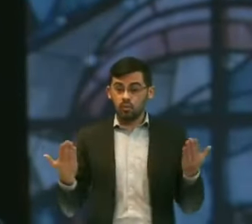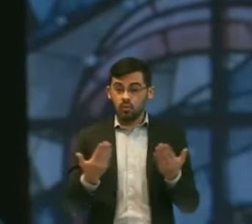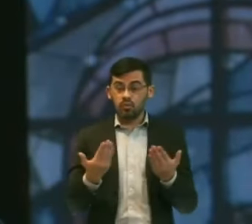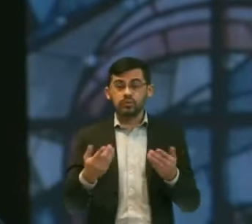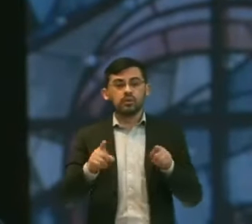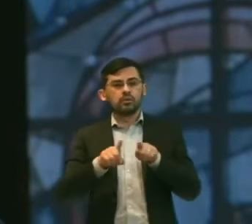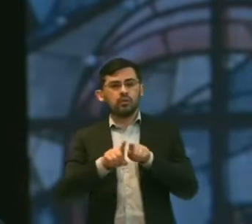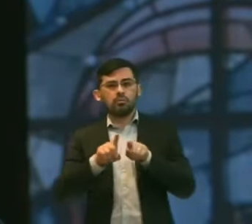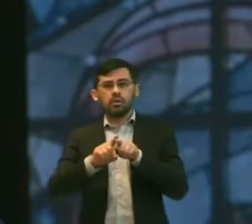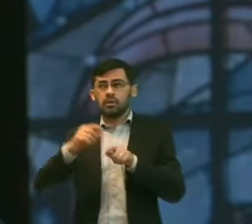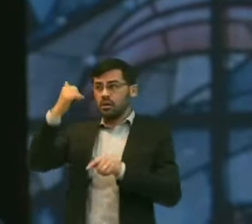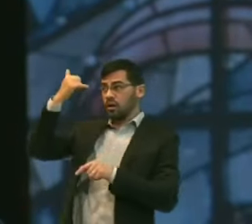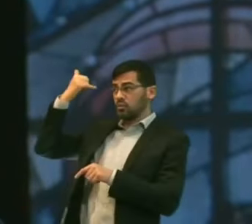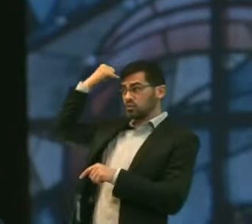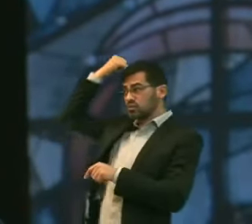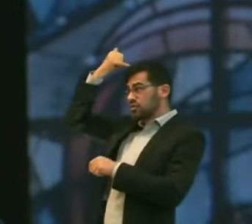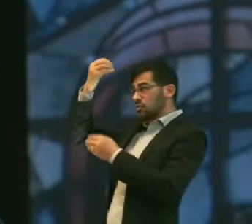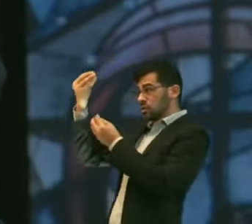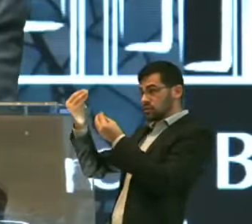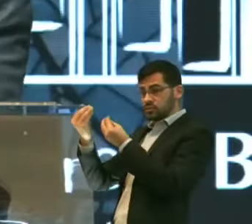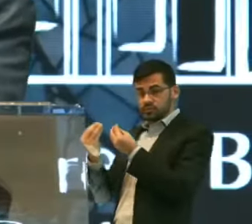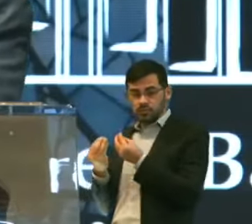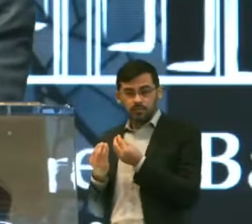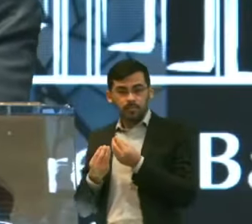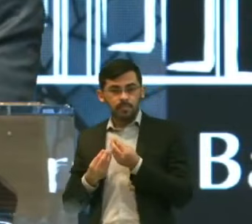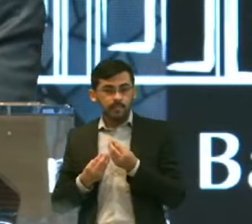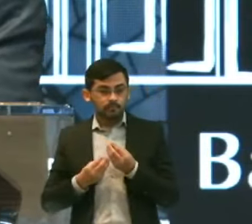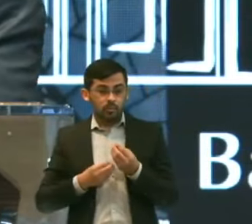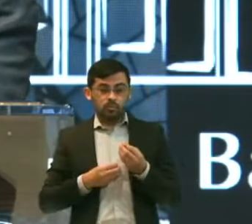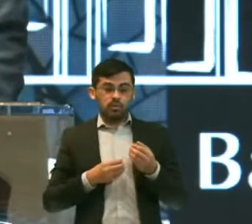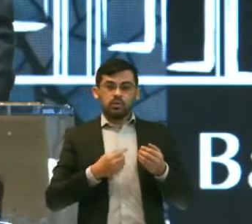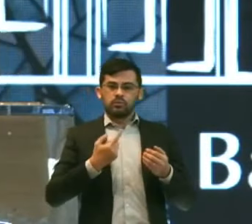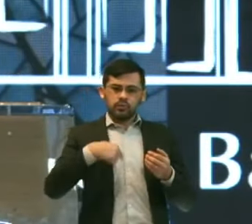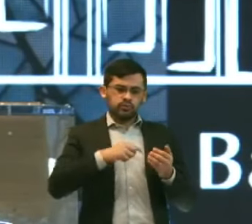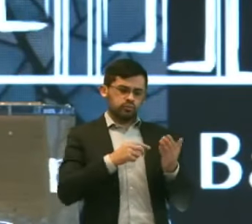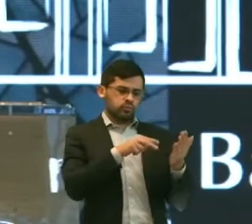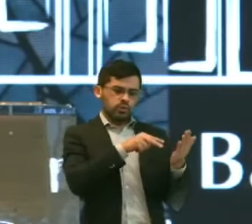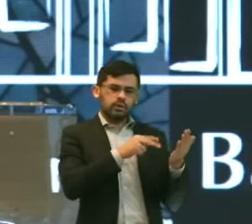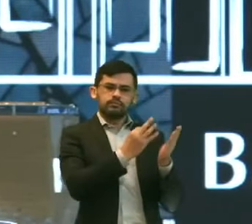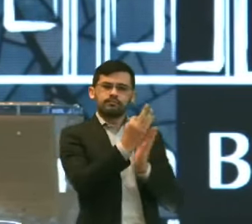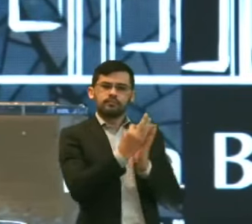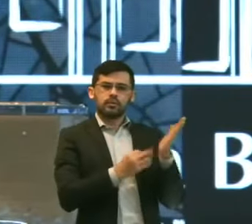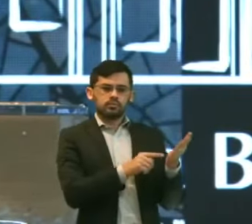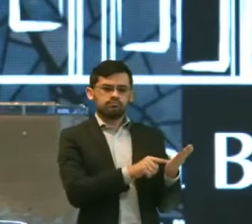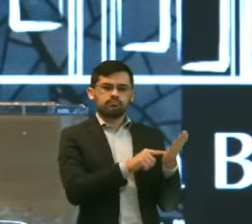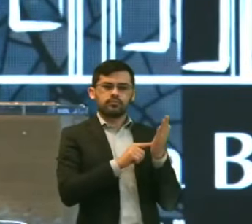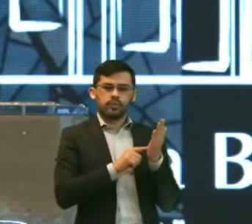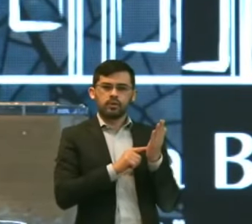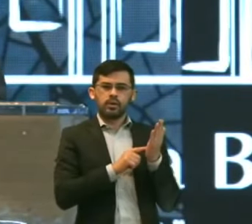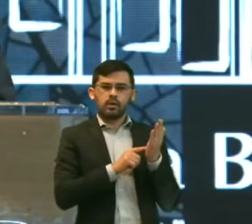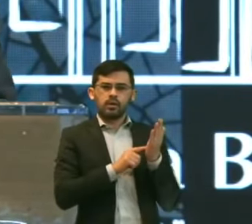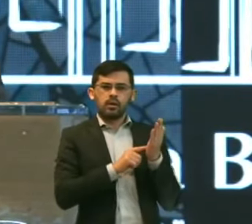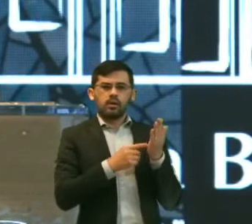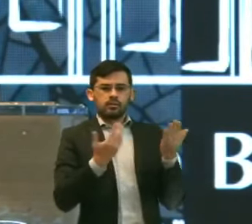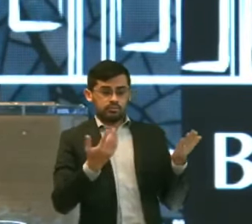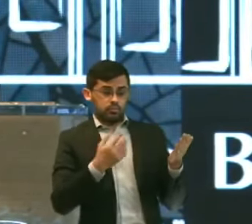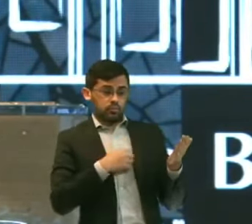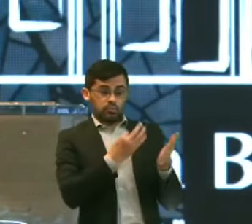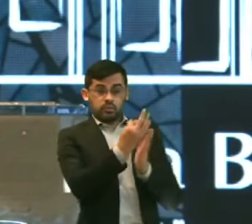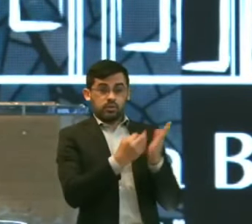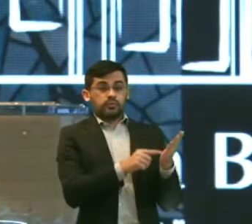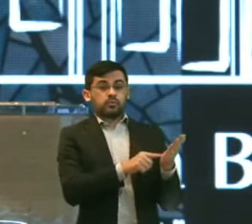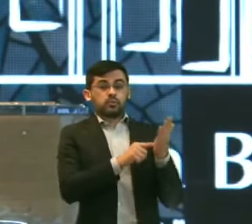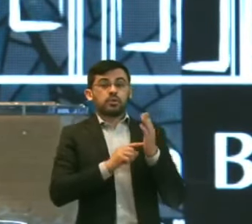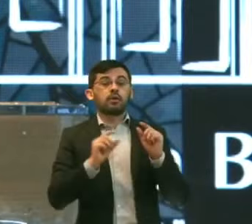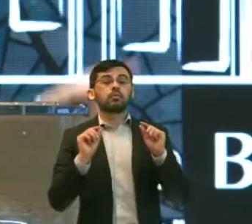E a nossa unção A primeira Primeiro sinal Que eu quero destacar Ainda que ele não esteja Nessa ordem do texto